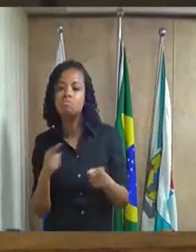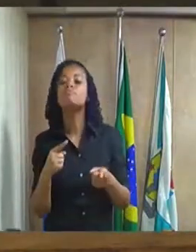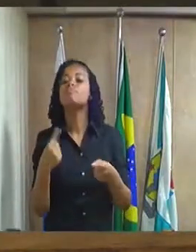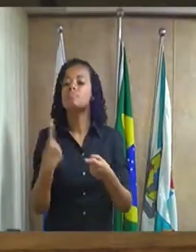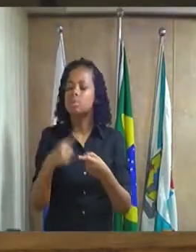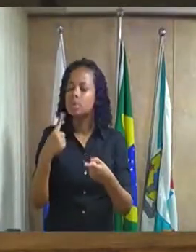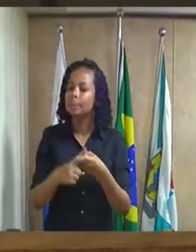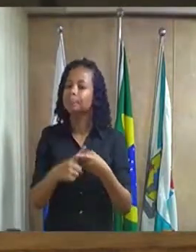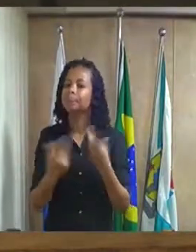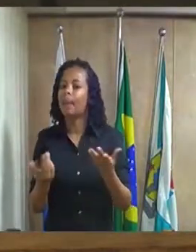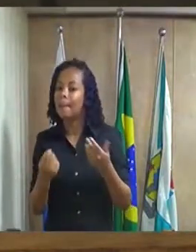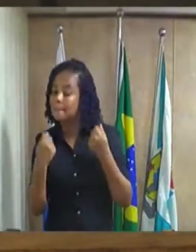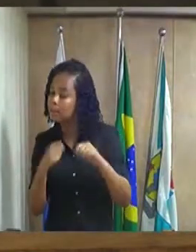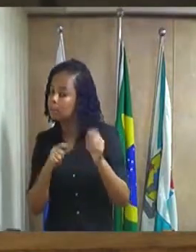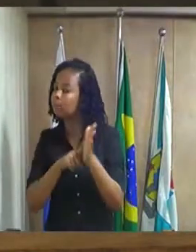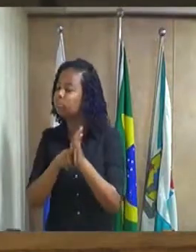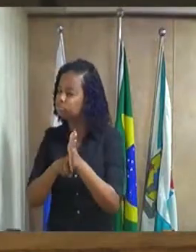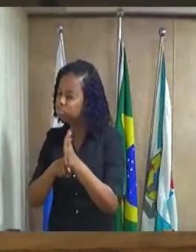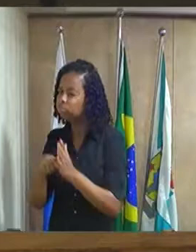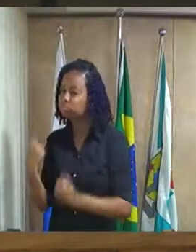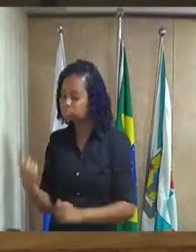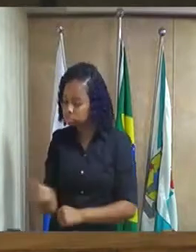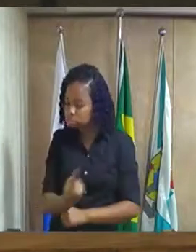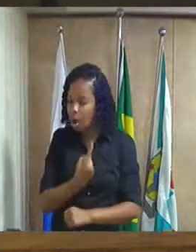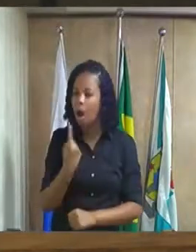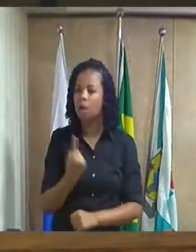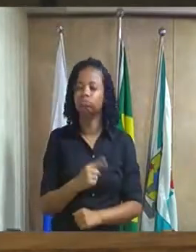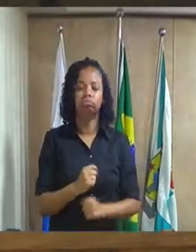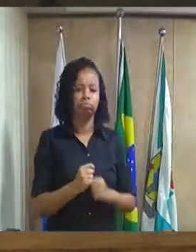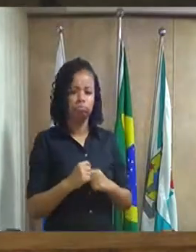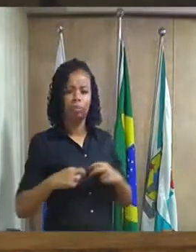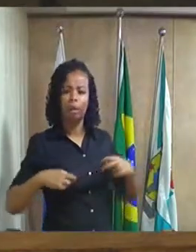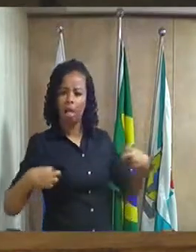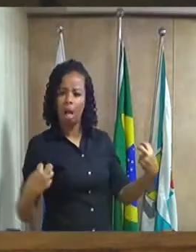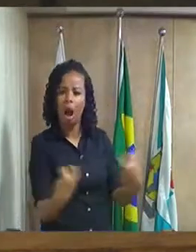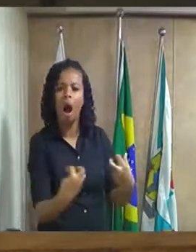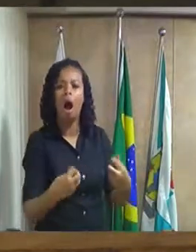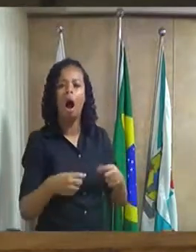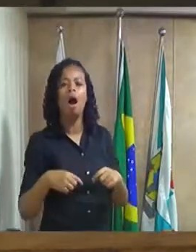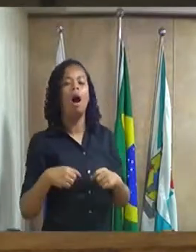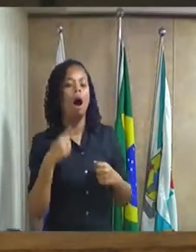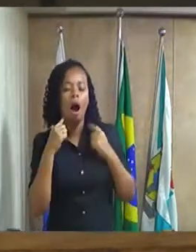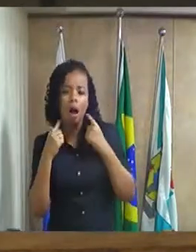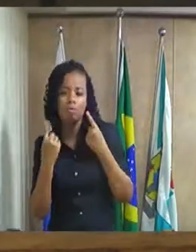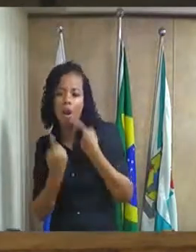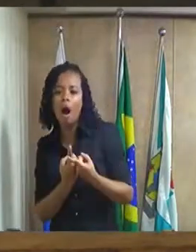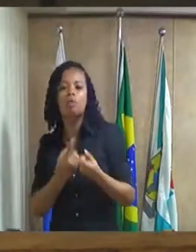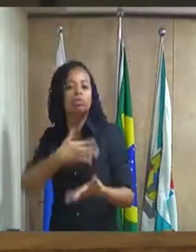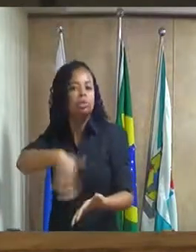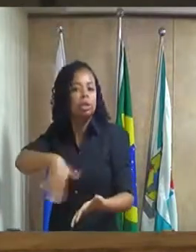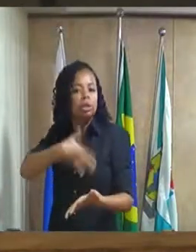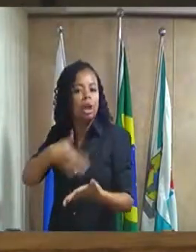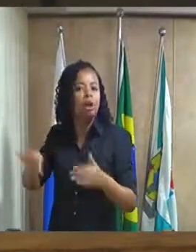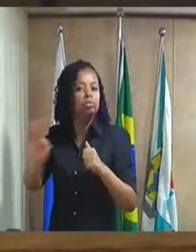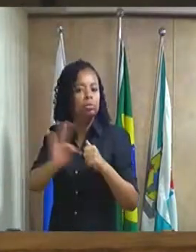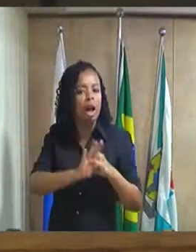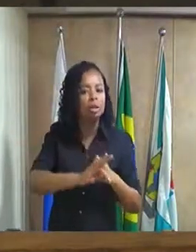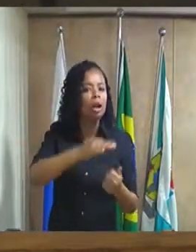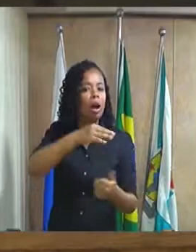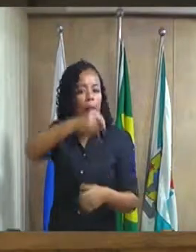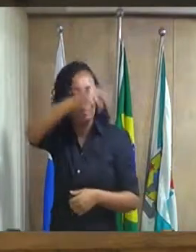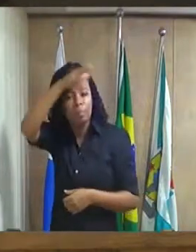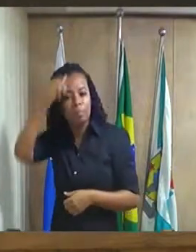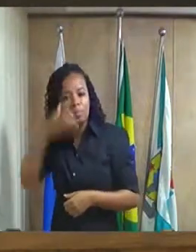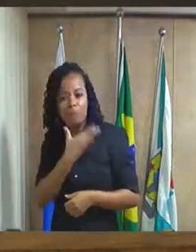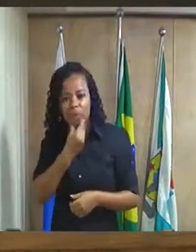nada a gente trazer aqui os nossos secretários os técnicos da prefeitura os